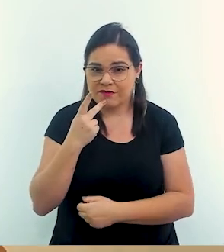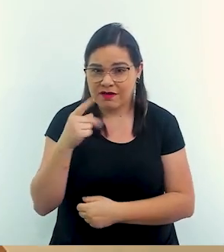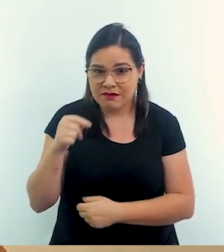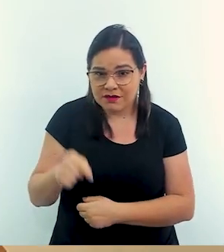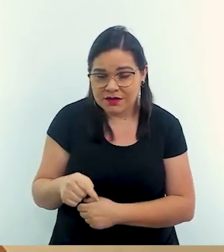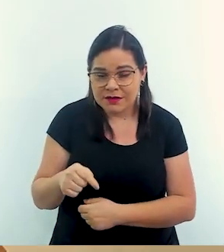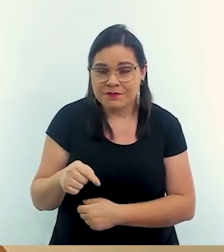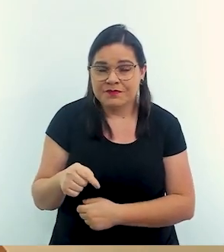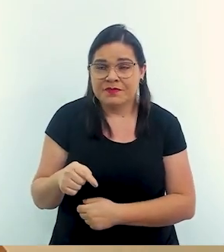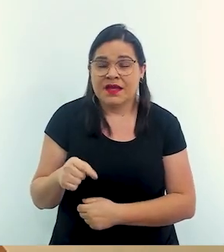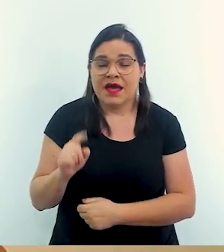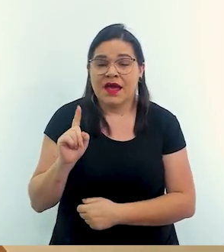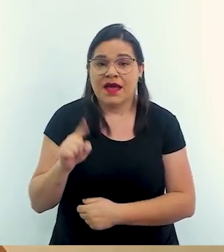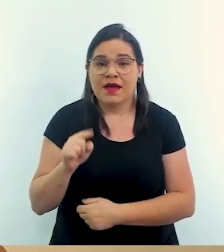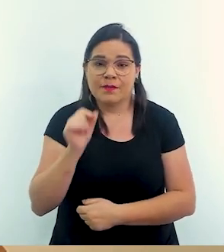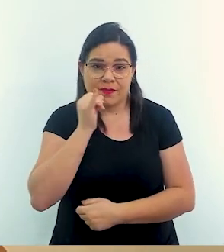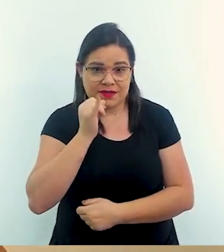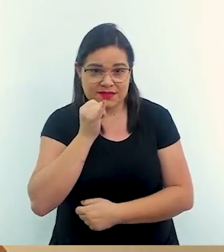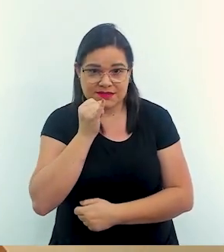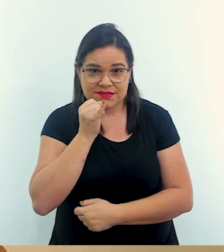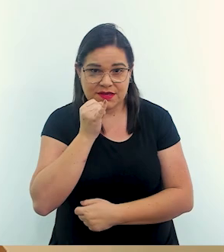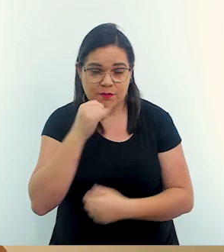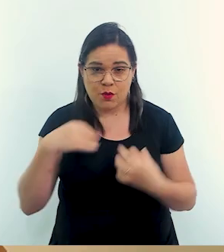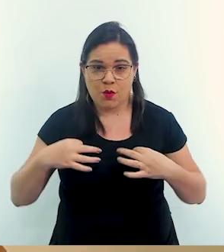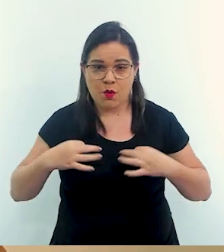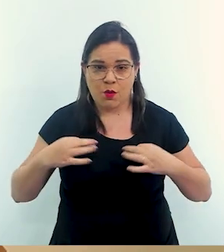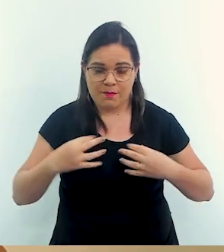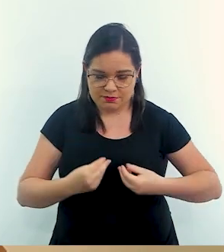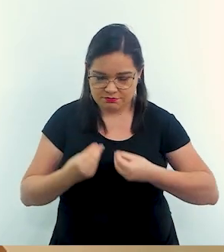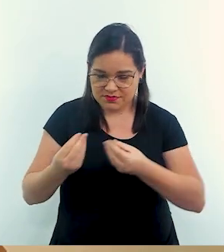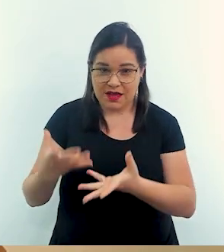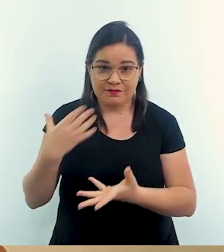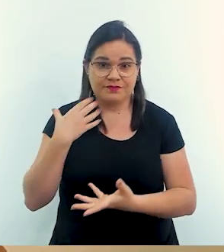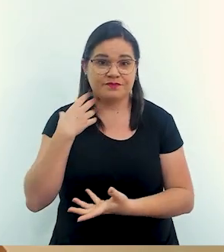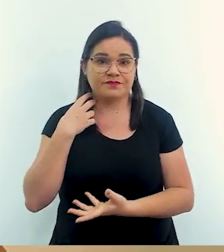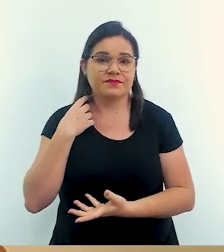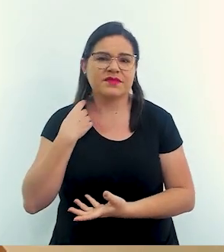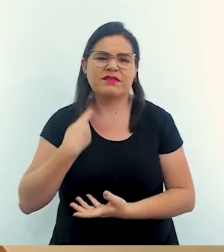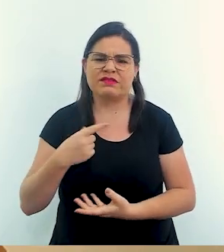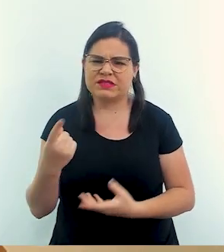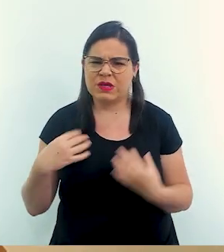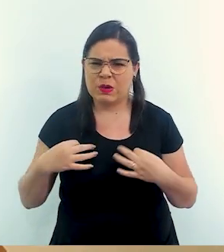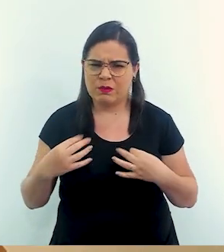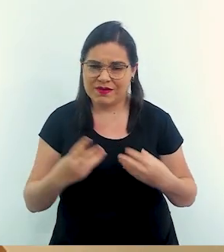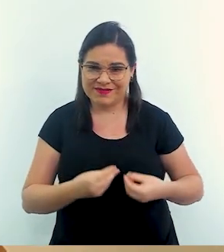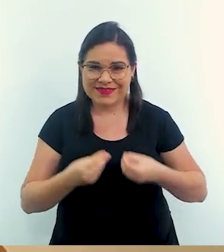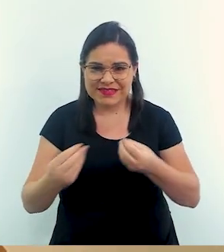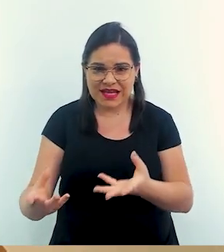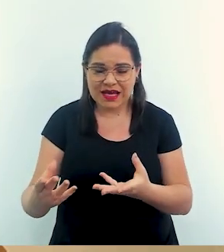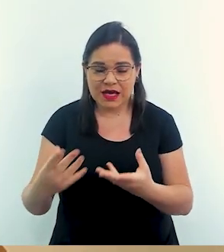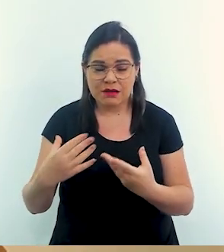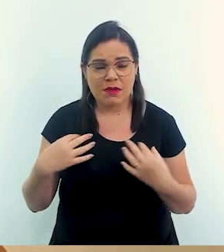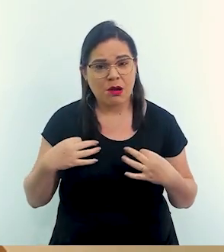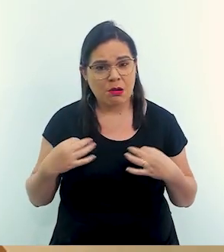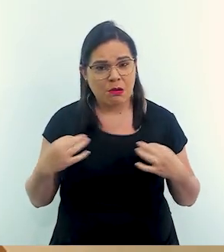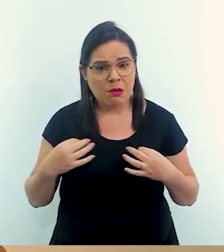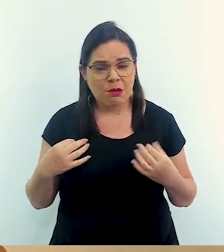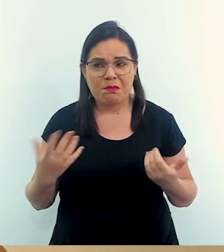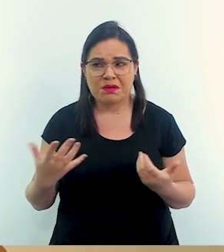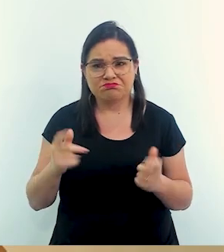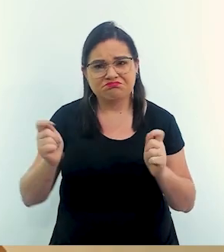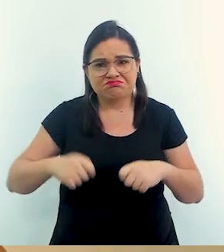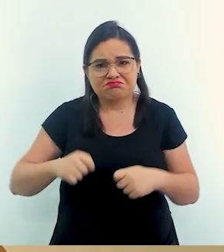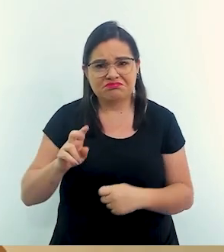tona, que ele fica muito evidente, é, por exemplo, doação de roupa. Quando você doa a roupa ali que você acredita que